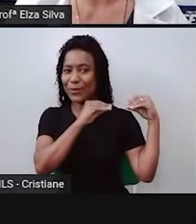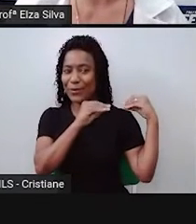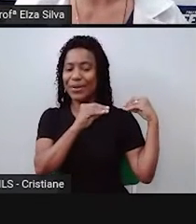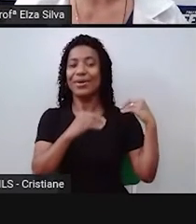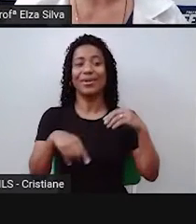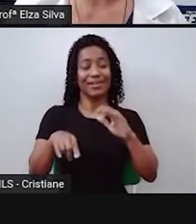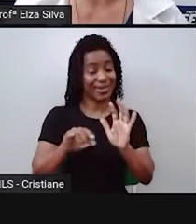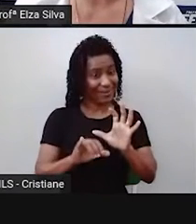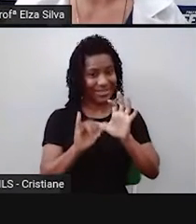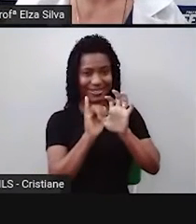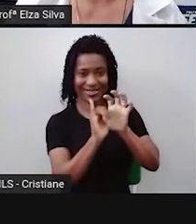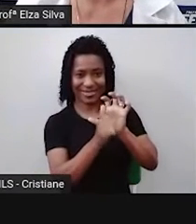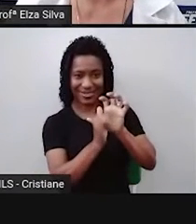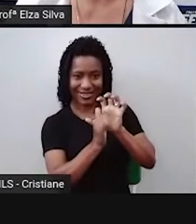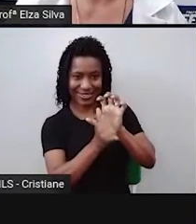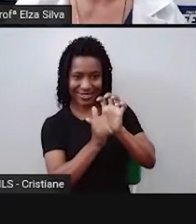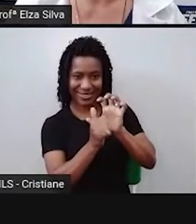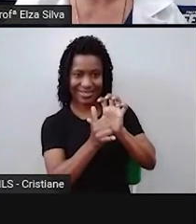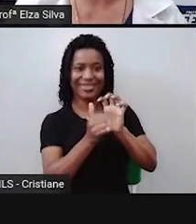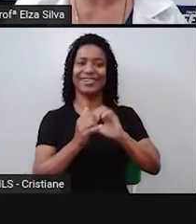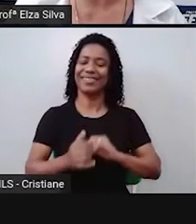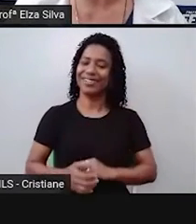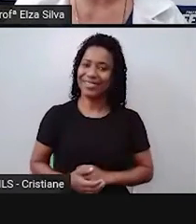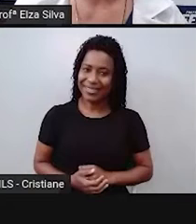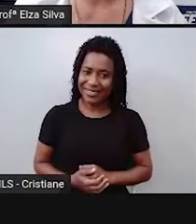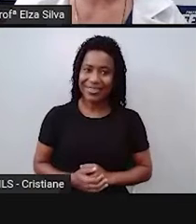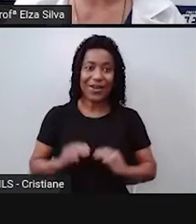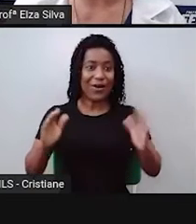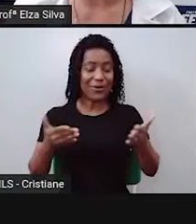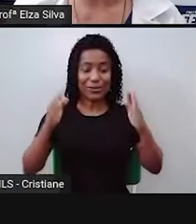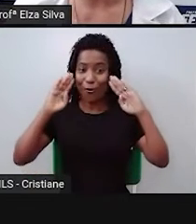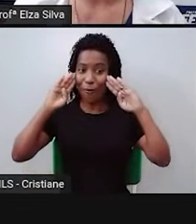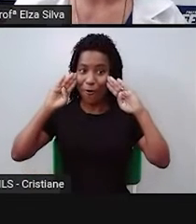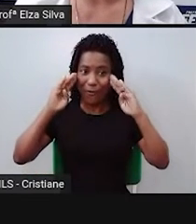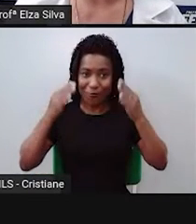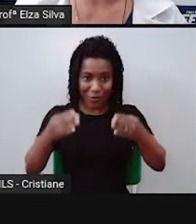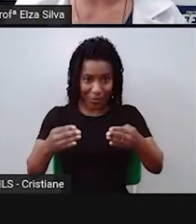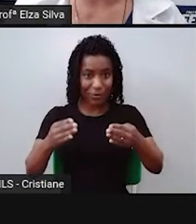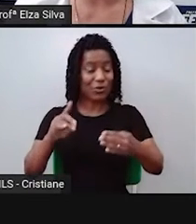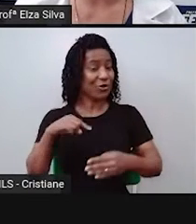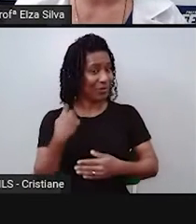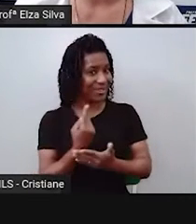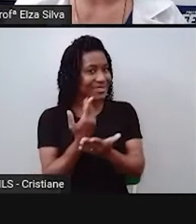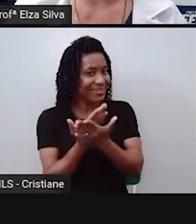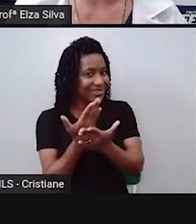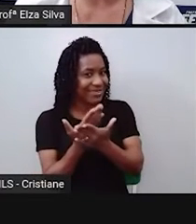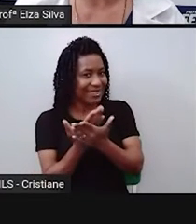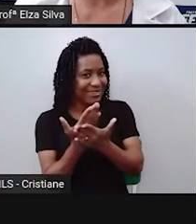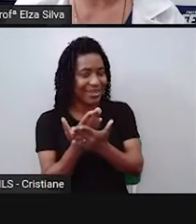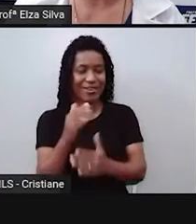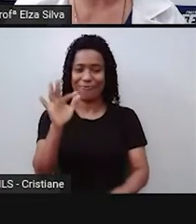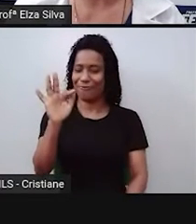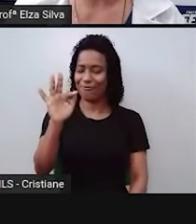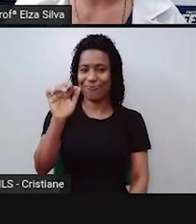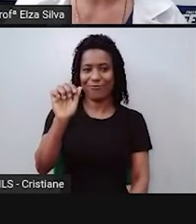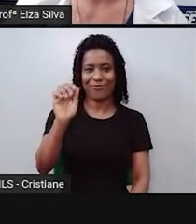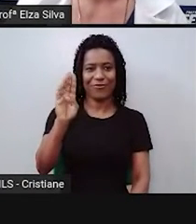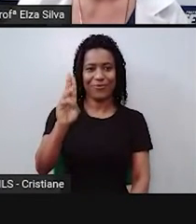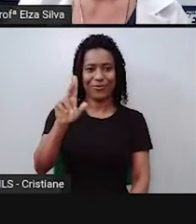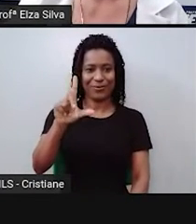Então o foco de nossa aula de hoje são as Fables, as Fábulas. Ok, estudantes?